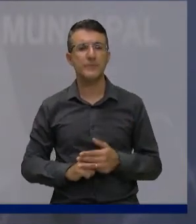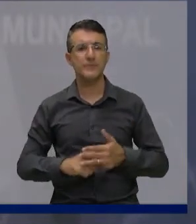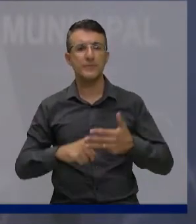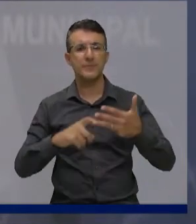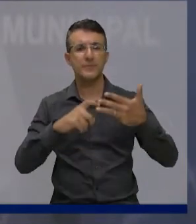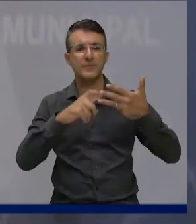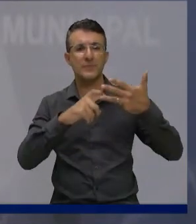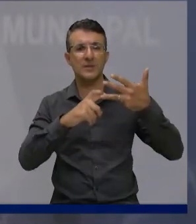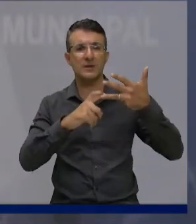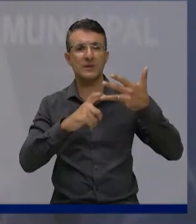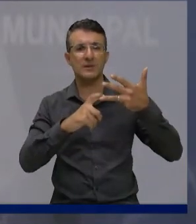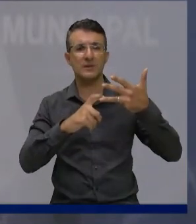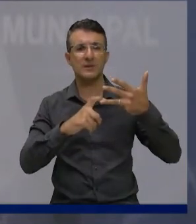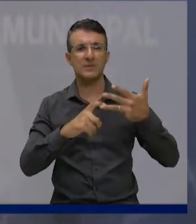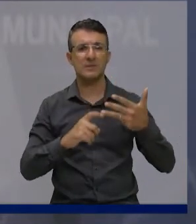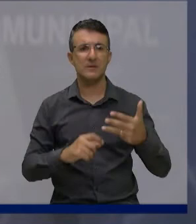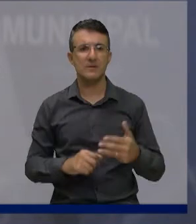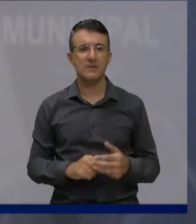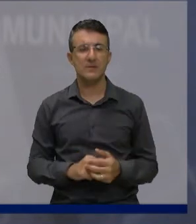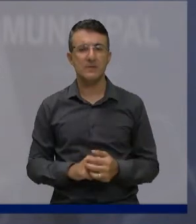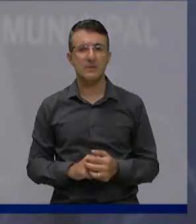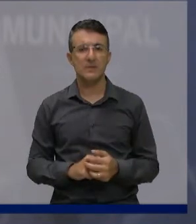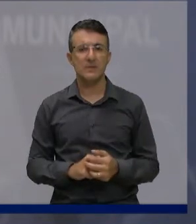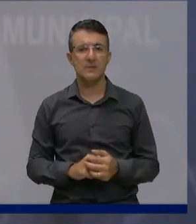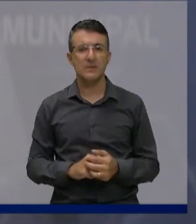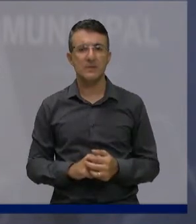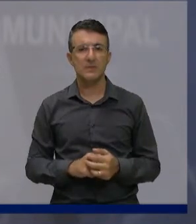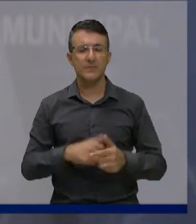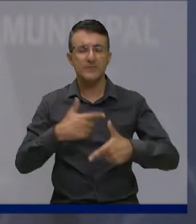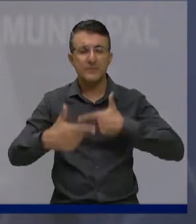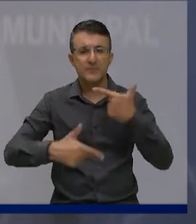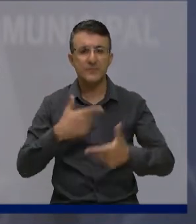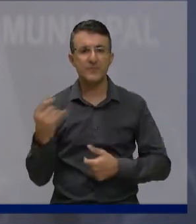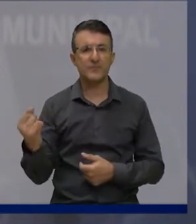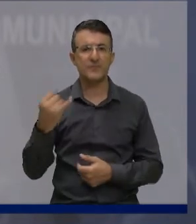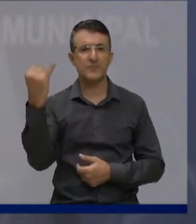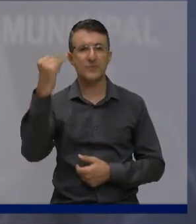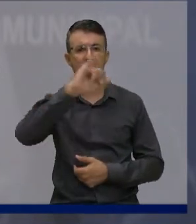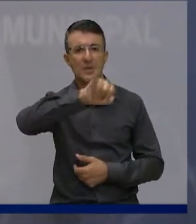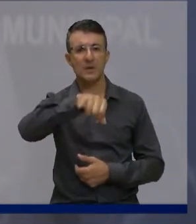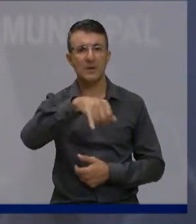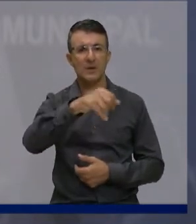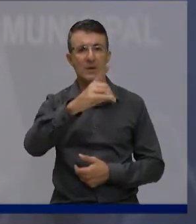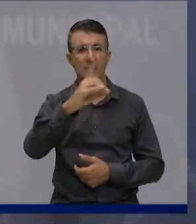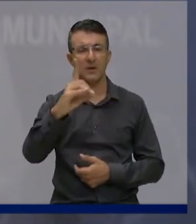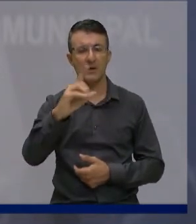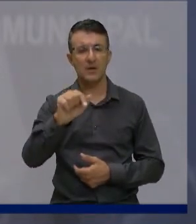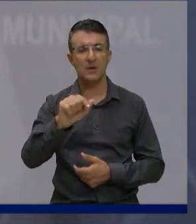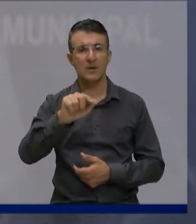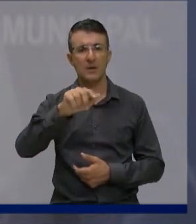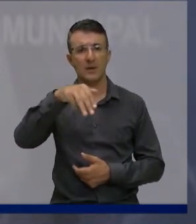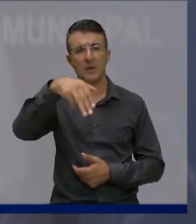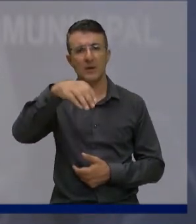do bairro Residencial União com o Jardim Morumbi. Em 2007,